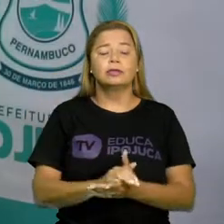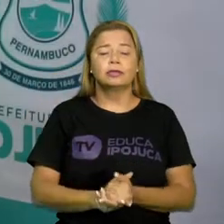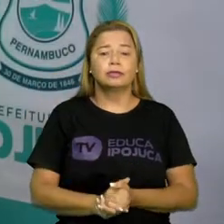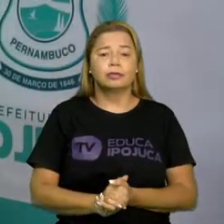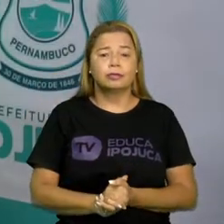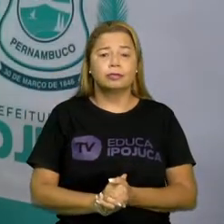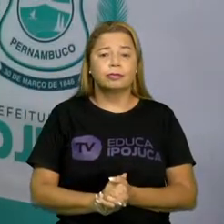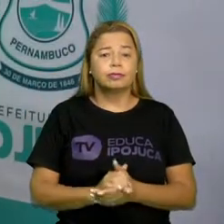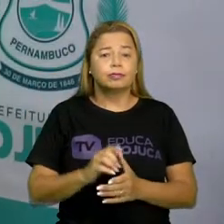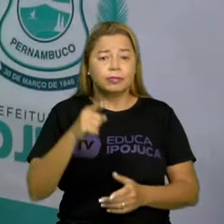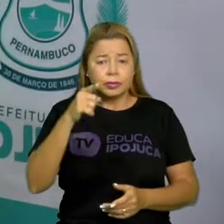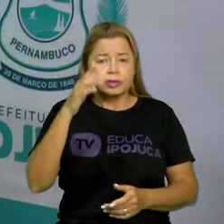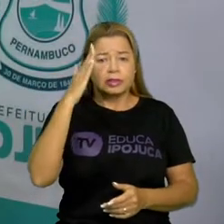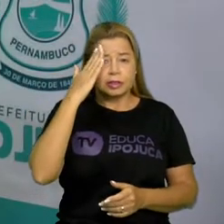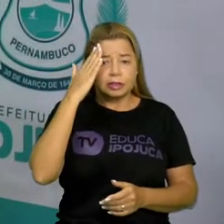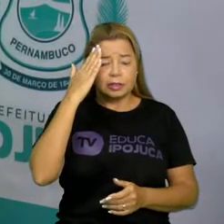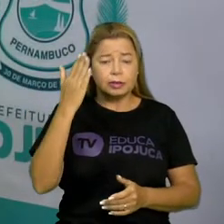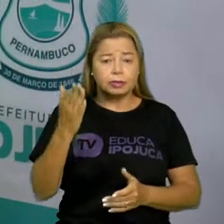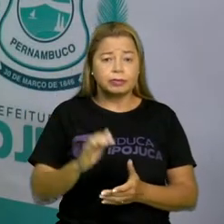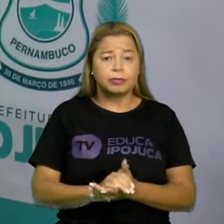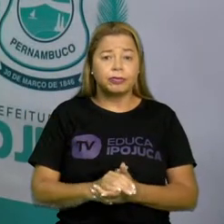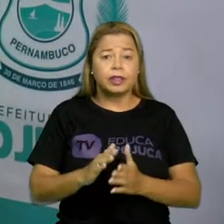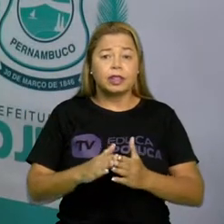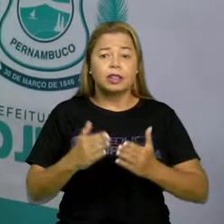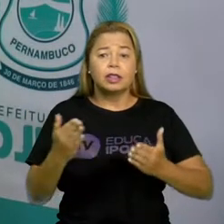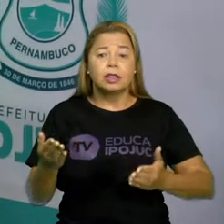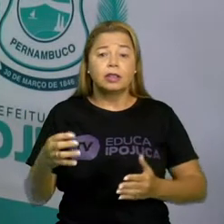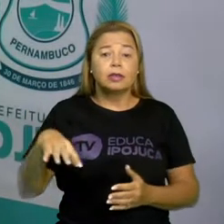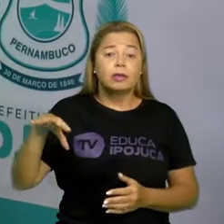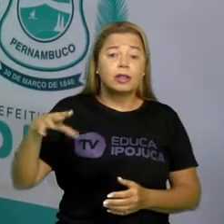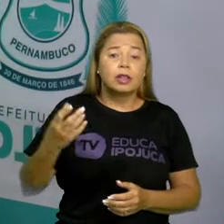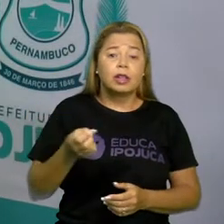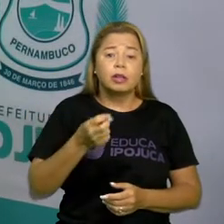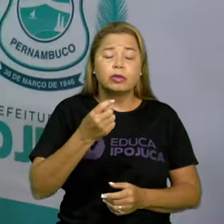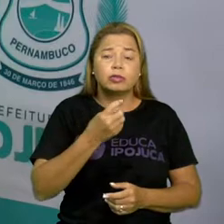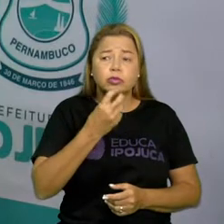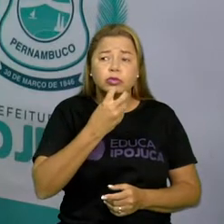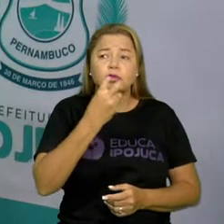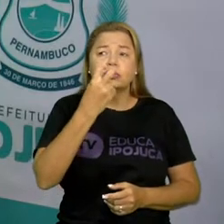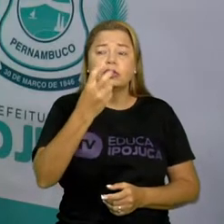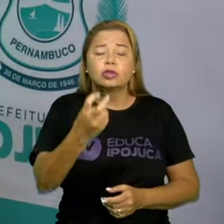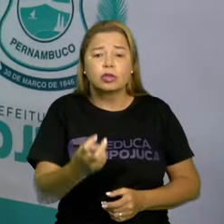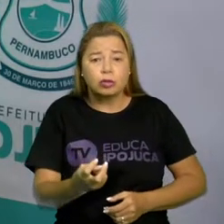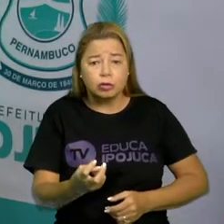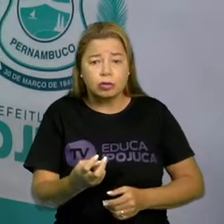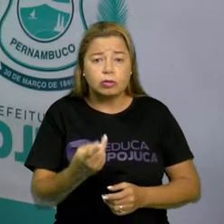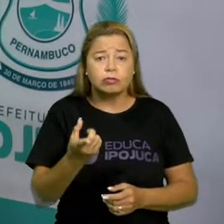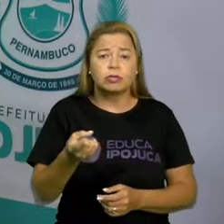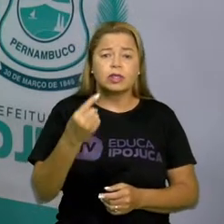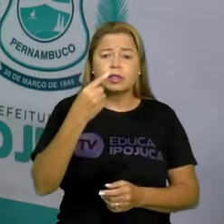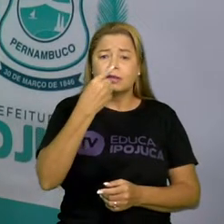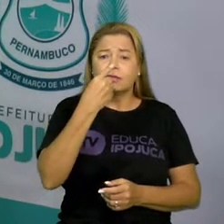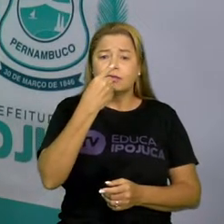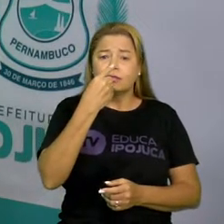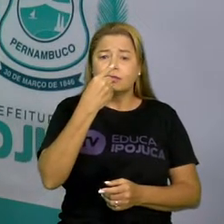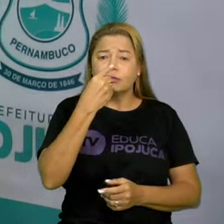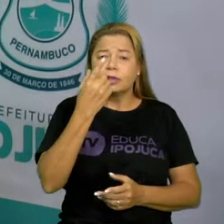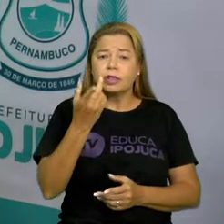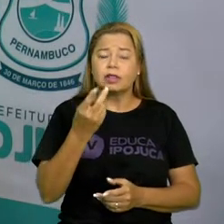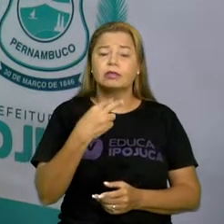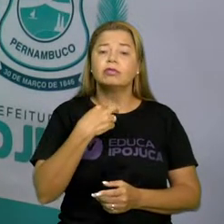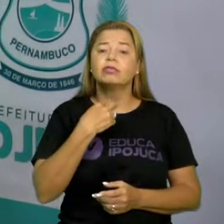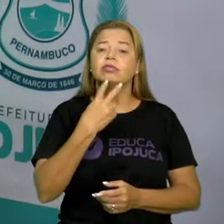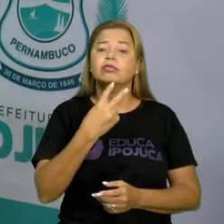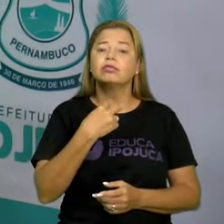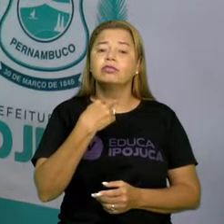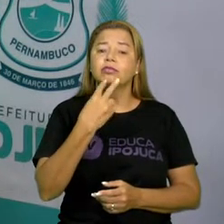E aí, compreendeu? É aquele som que sai pelo nariz. Tem palavras que o som só sai pelas cordas vocais,